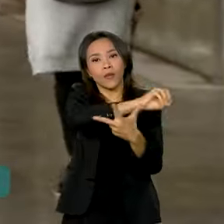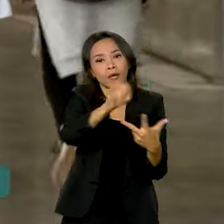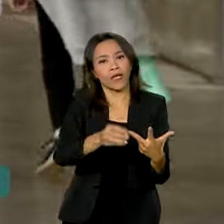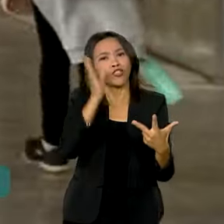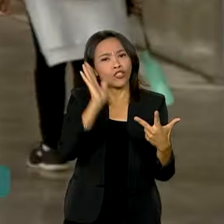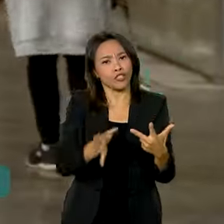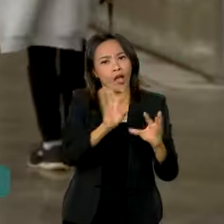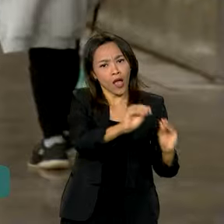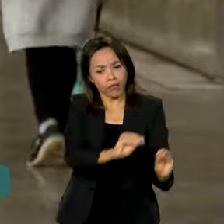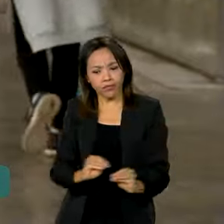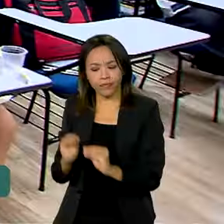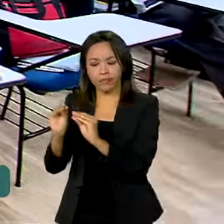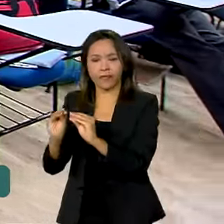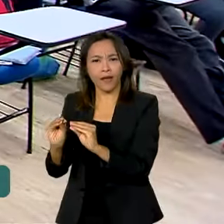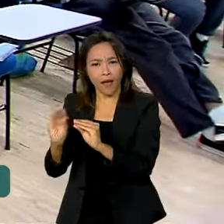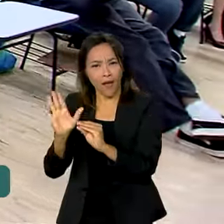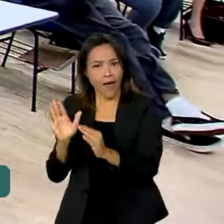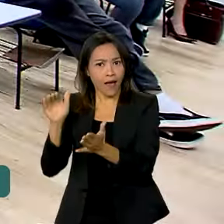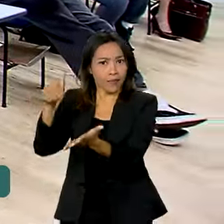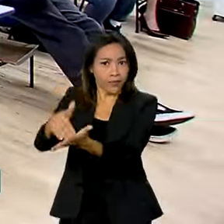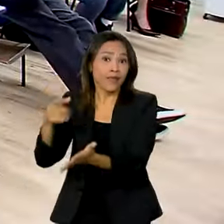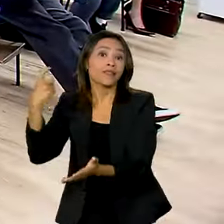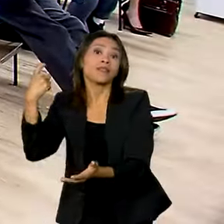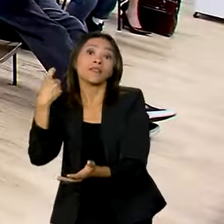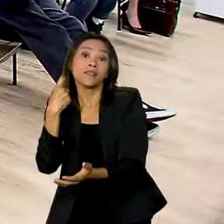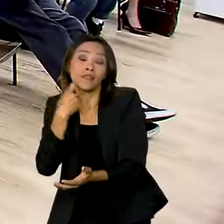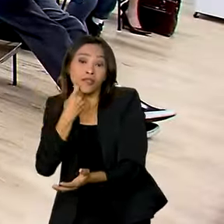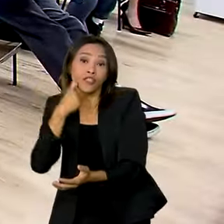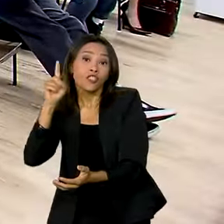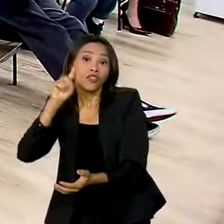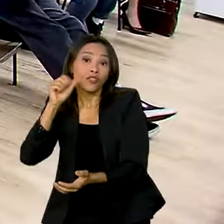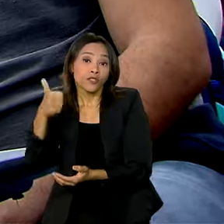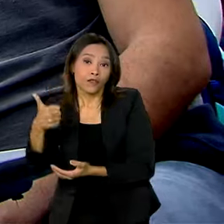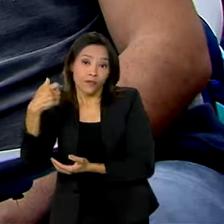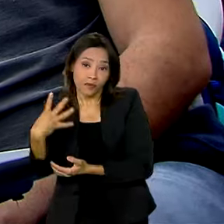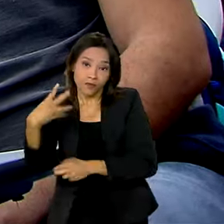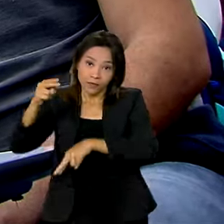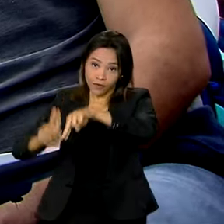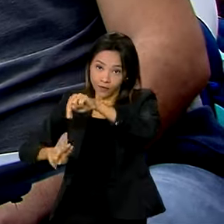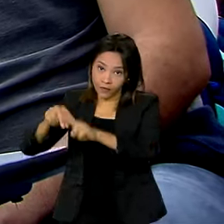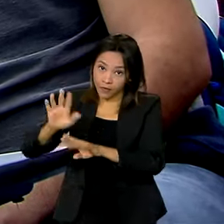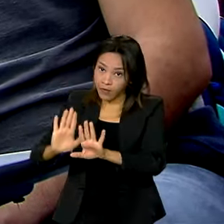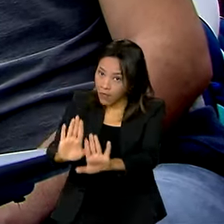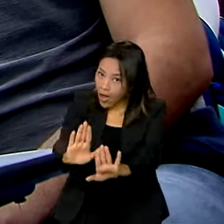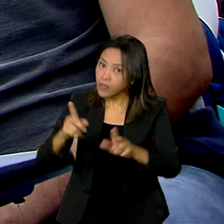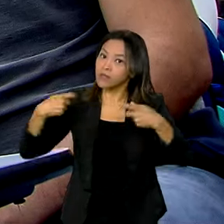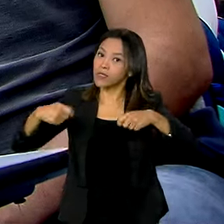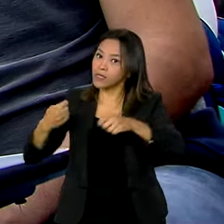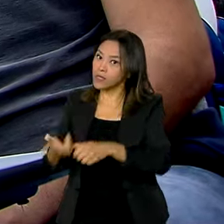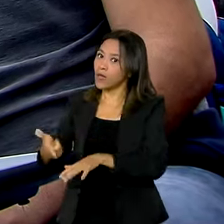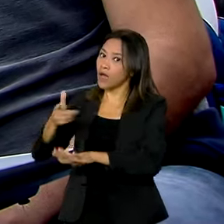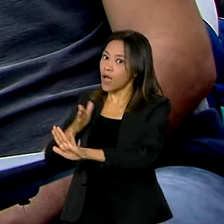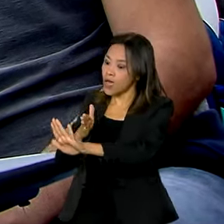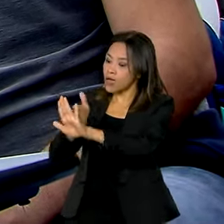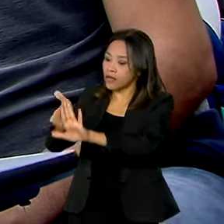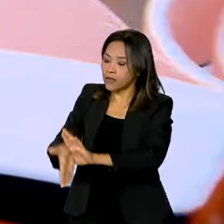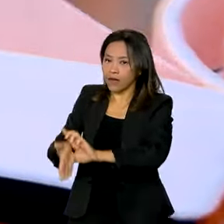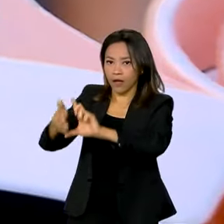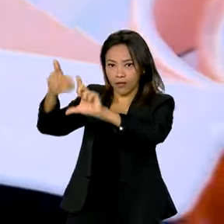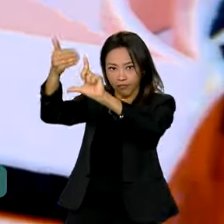feitas até a próxima sexta-feira, dia 14 de junho. Para isso, é necessário acessar a página do